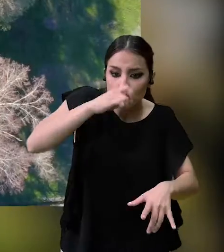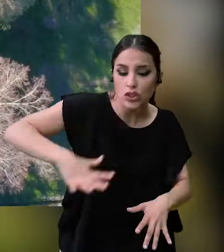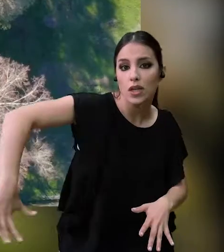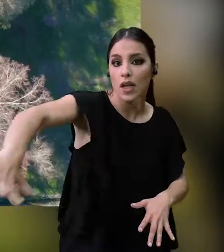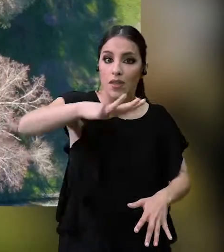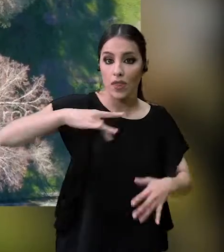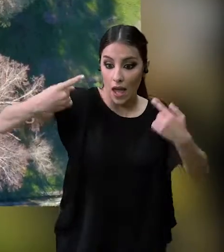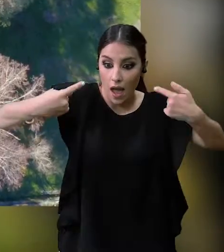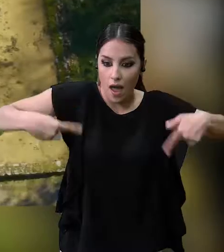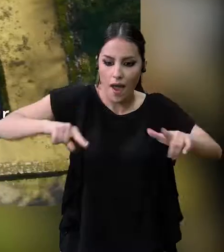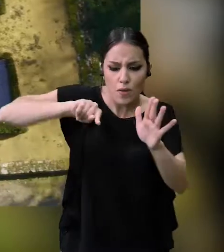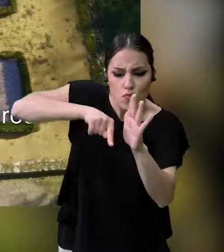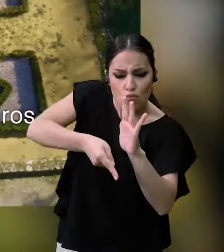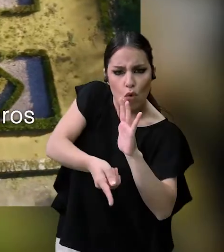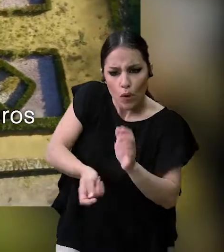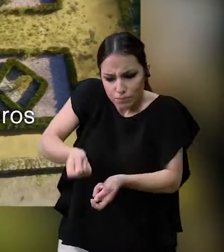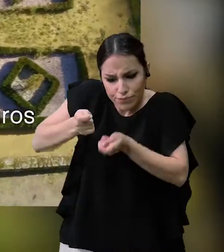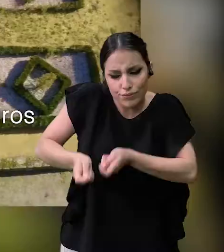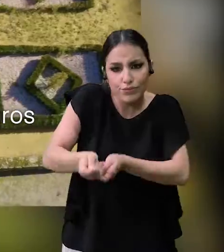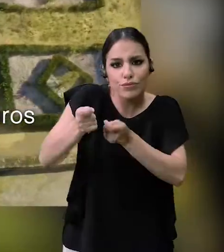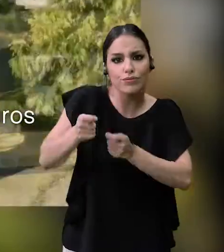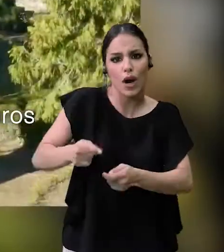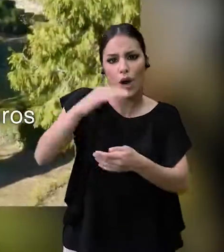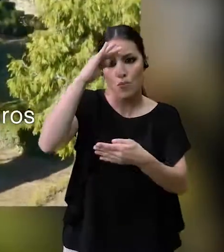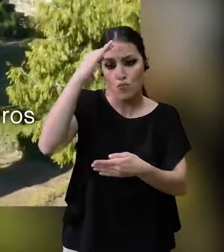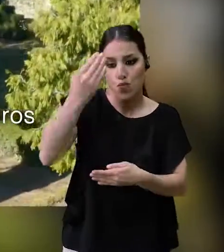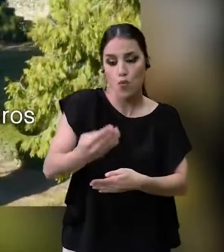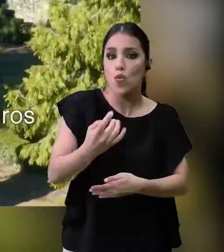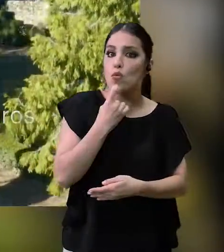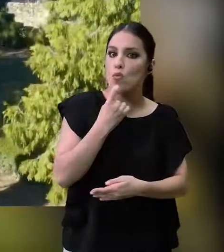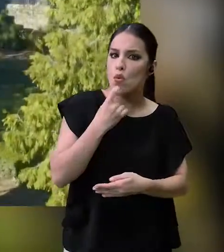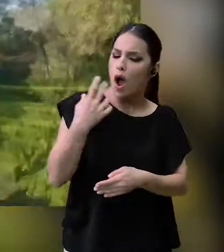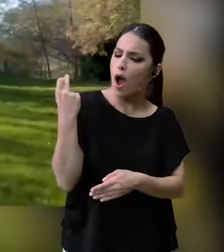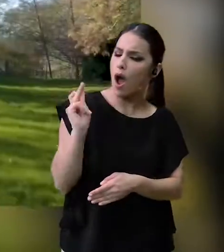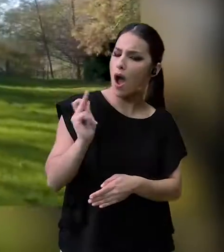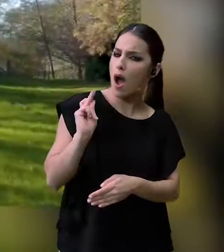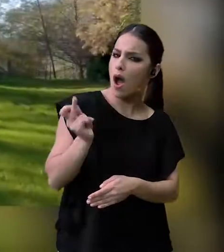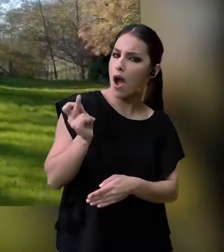Romântico e pela Huerta de Abajo juntamente com fossos e muros históricos